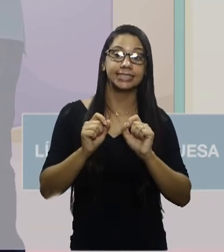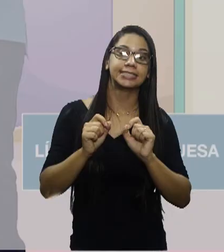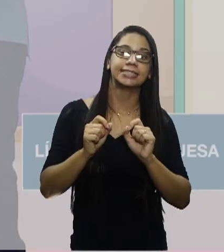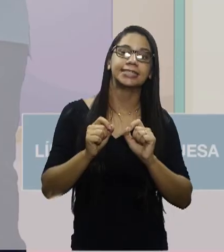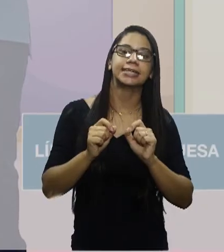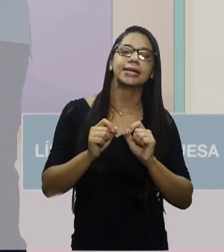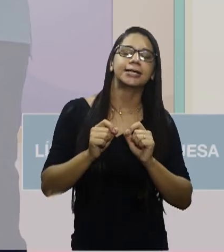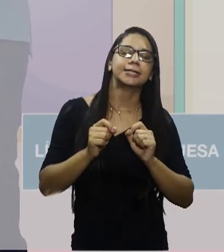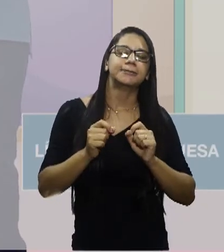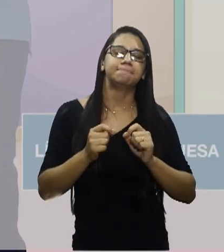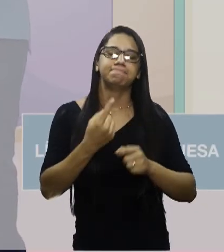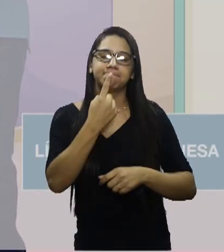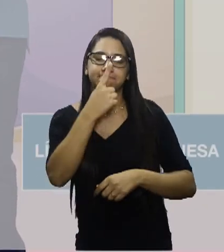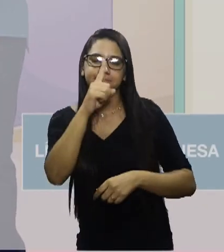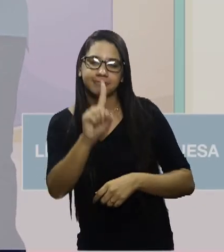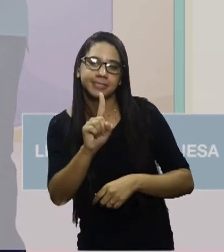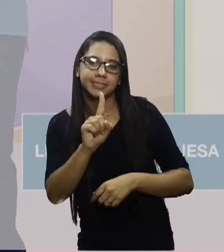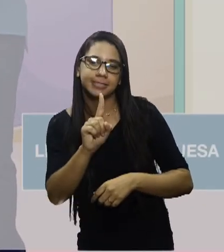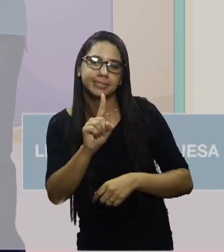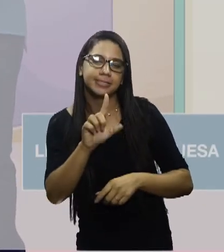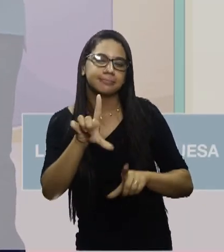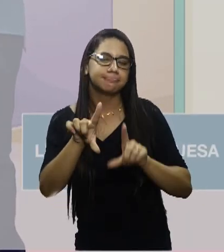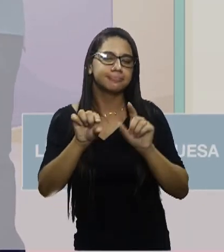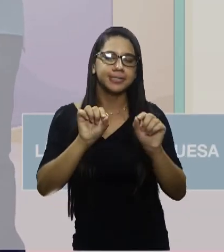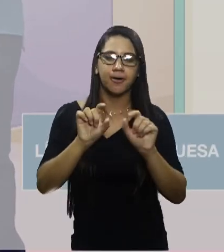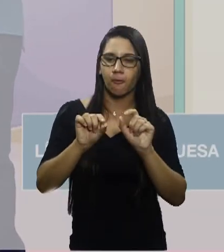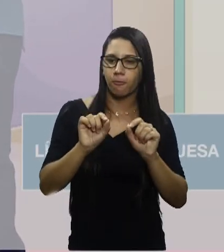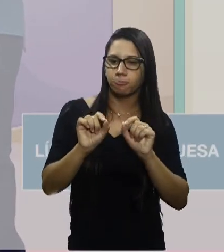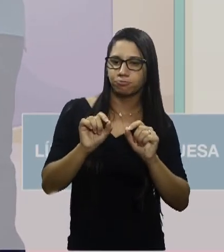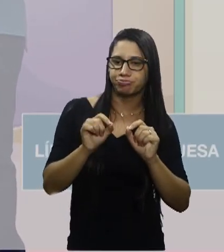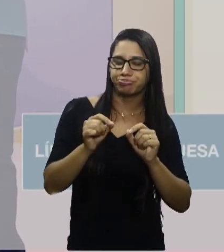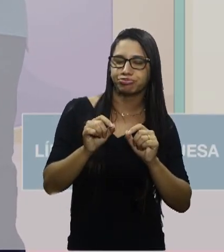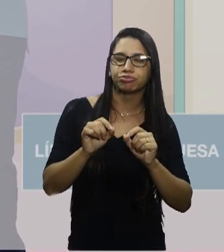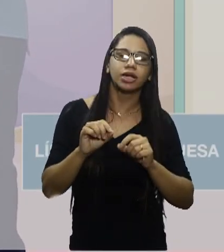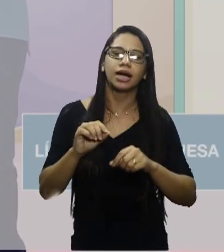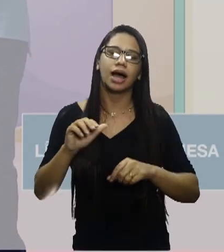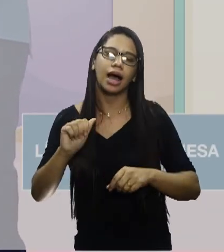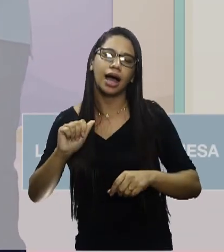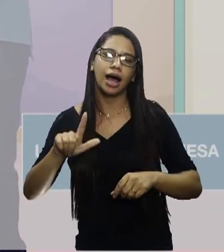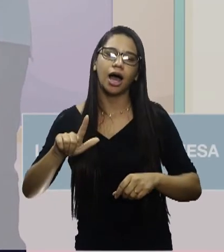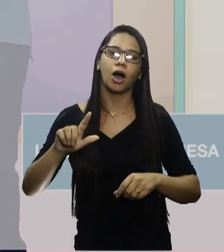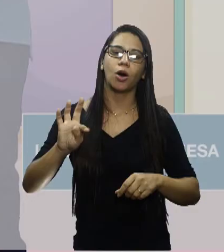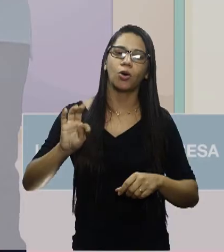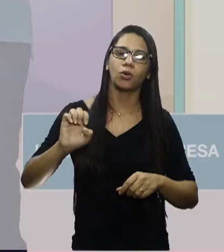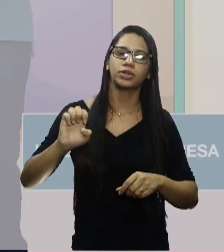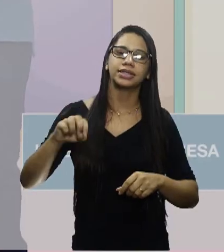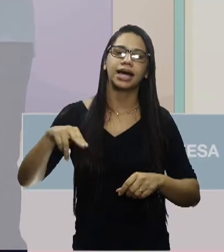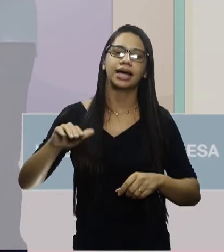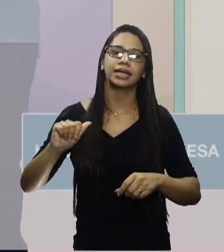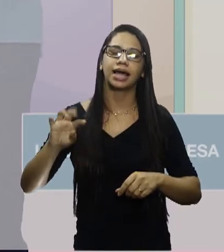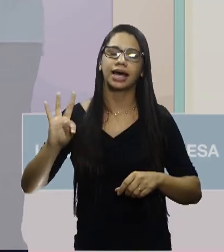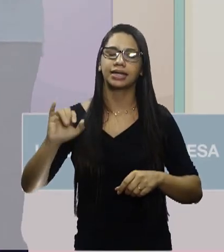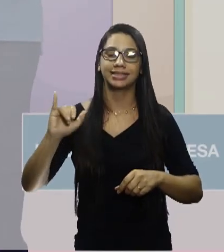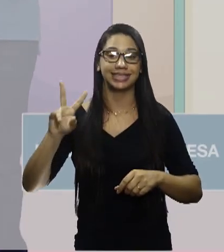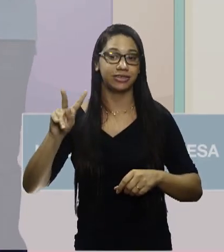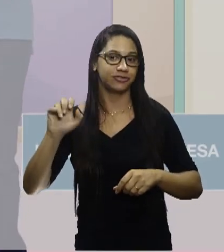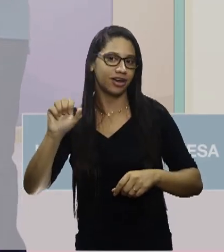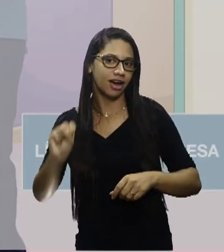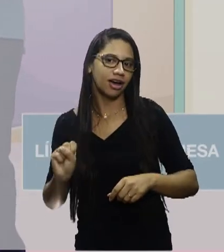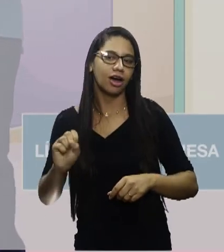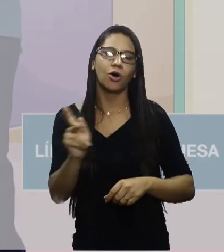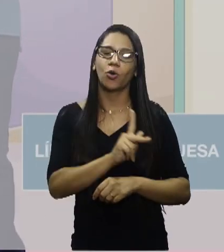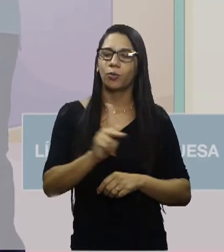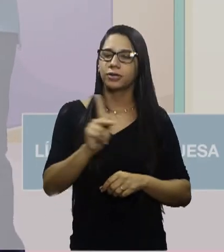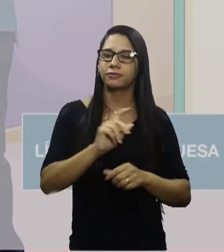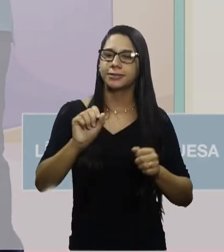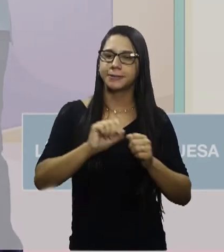expressam a ideia de alternância ou alternativa. Então, vamos lá, temos a primeira oração, o professor